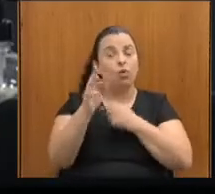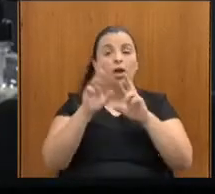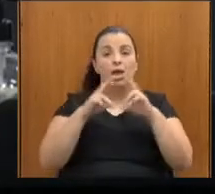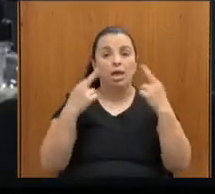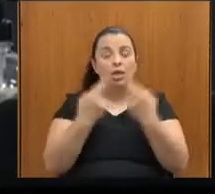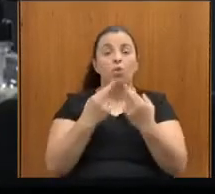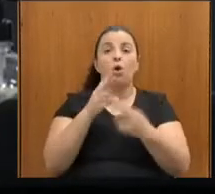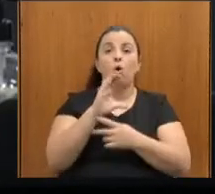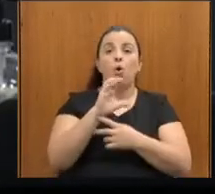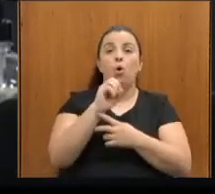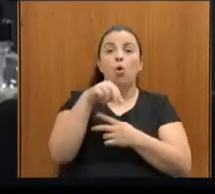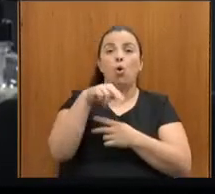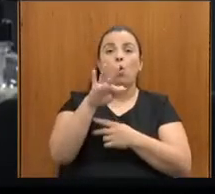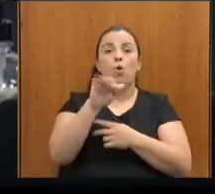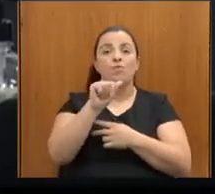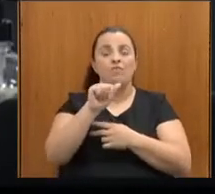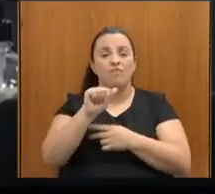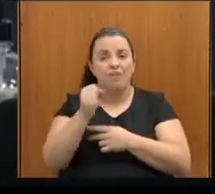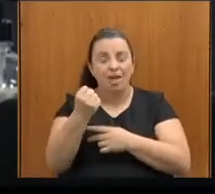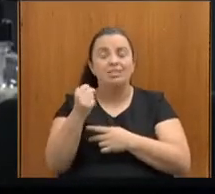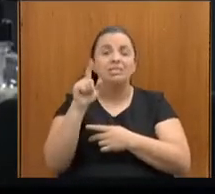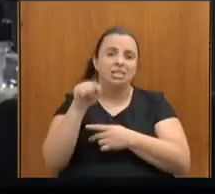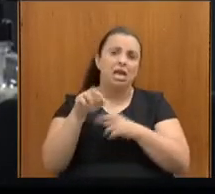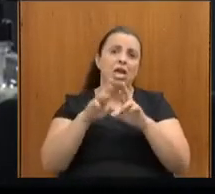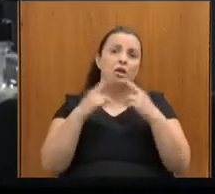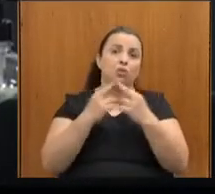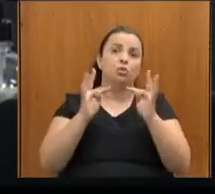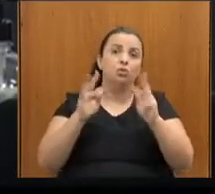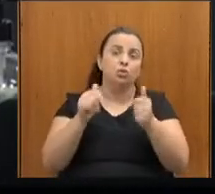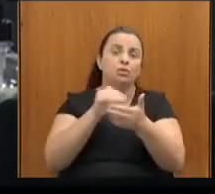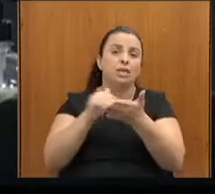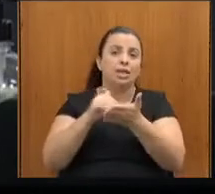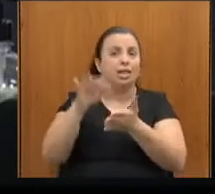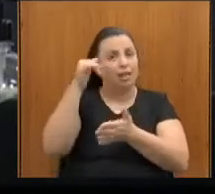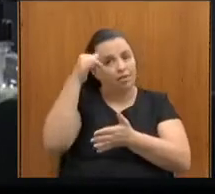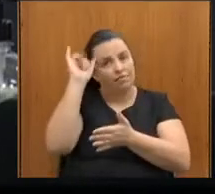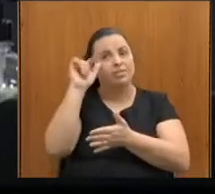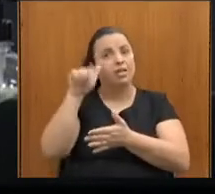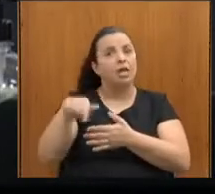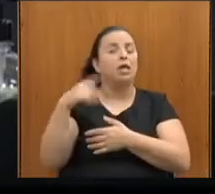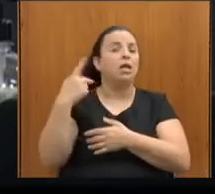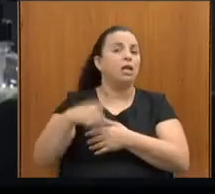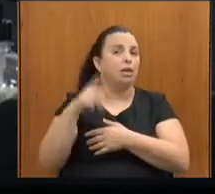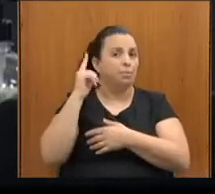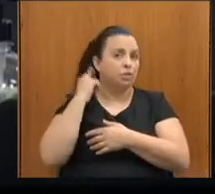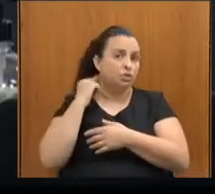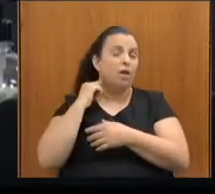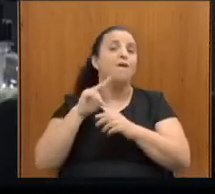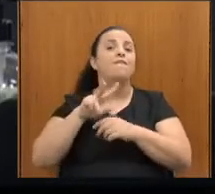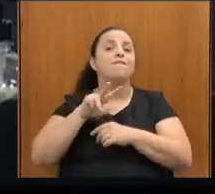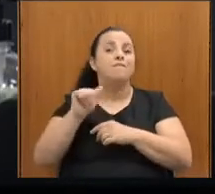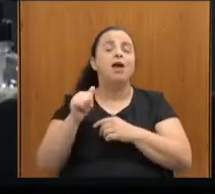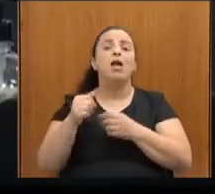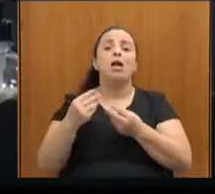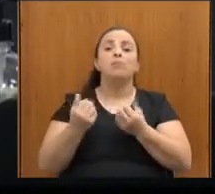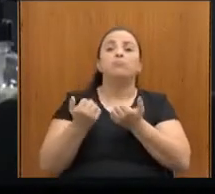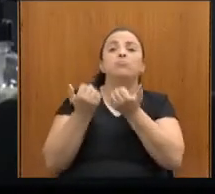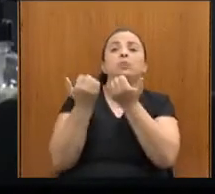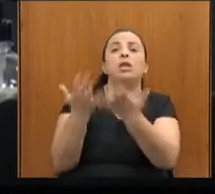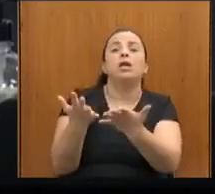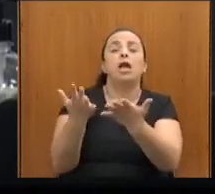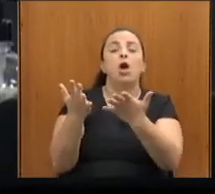secretários de Estado da Fazenda, Minas Gerais irá levar um manifesto favorável